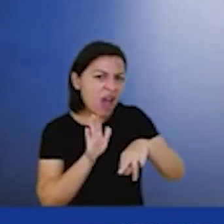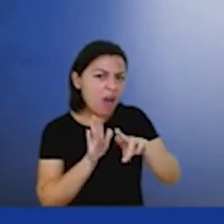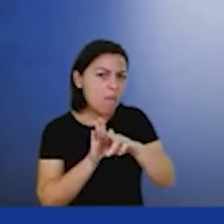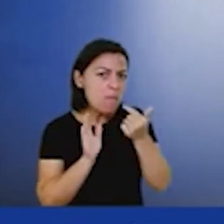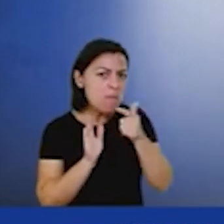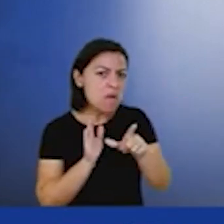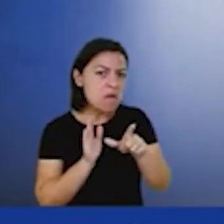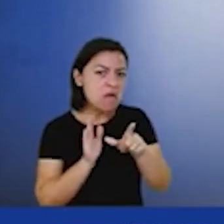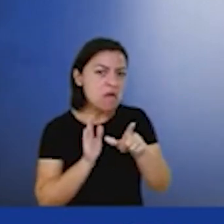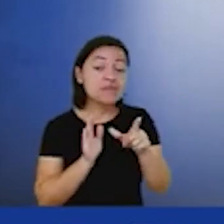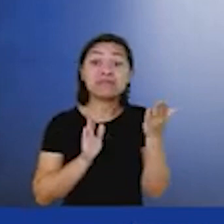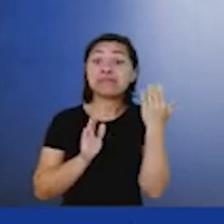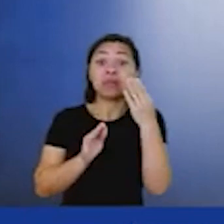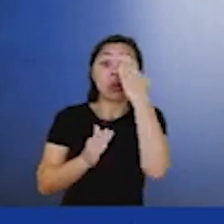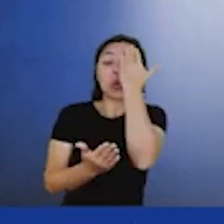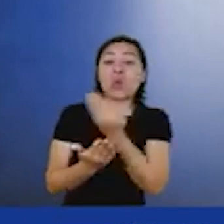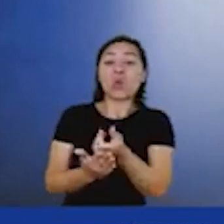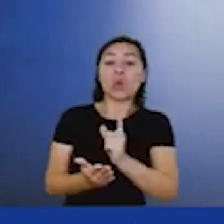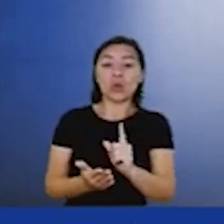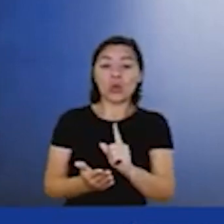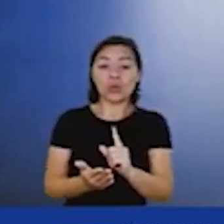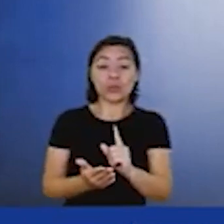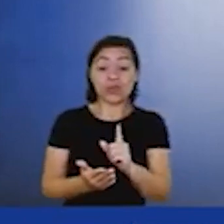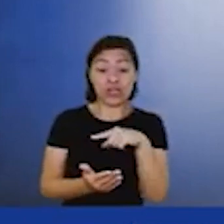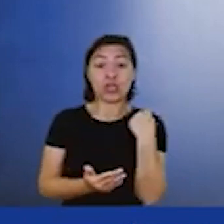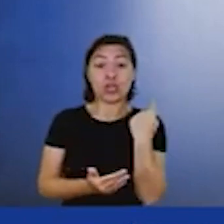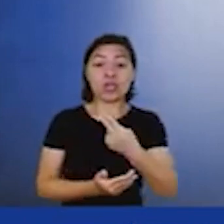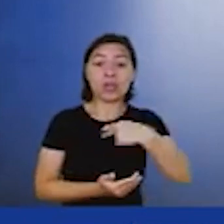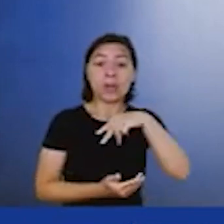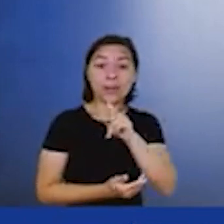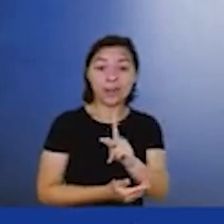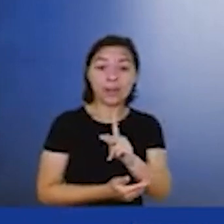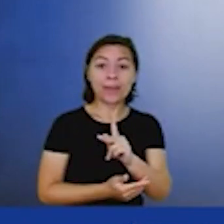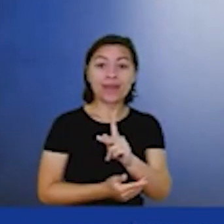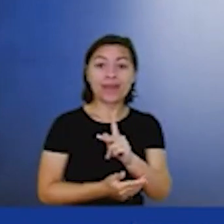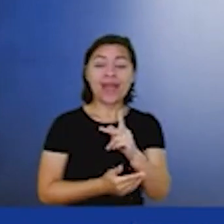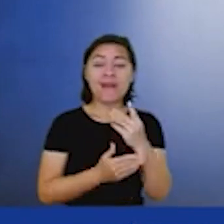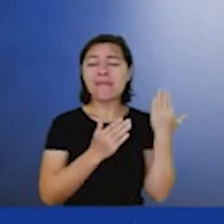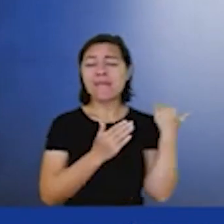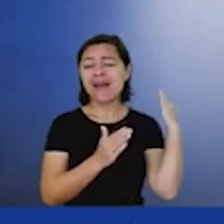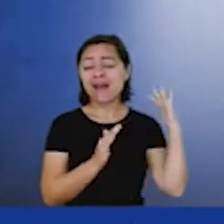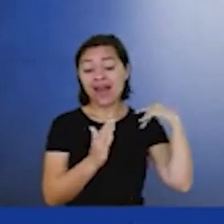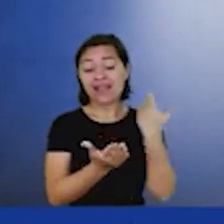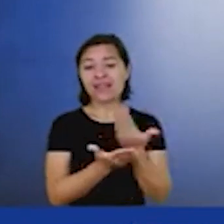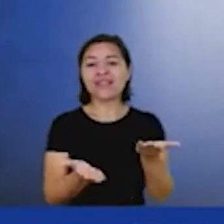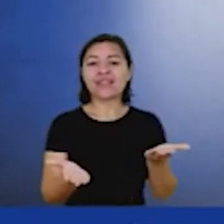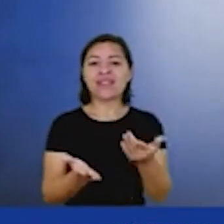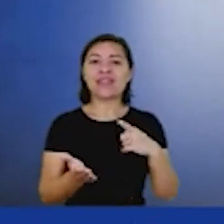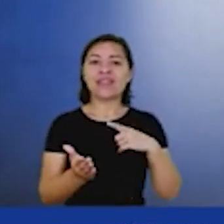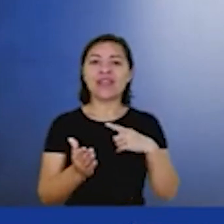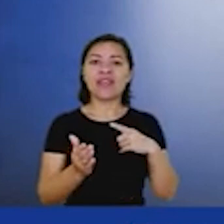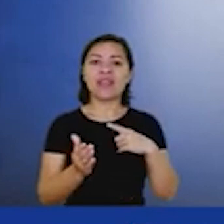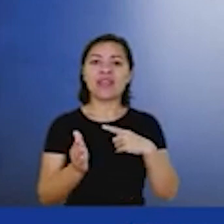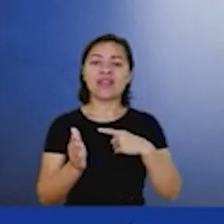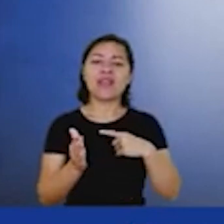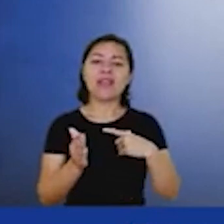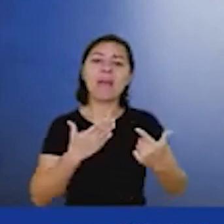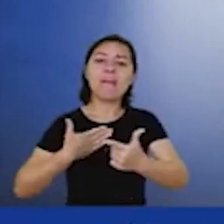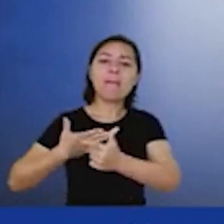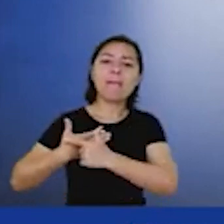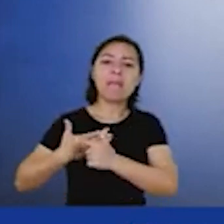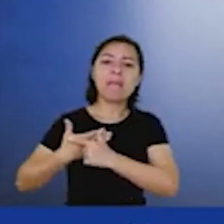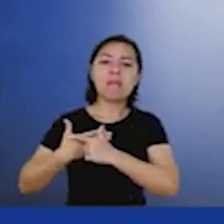Então, a ANP, desde sua criação, vem desempenhando, eu entendo, um papel fundamental